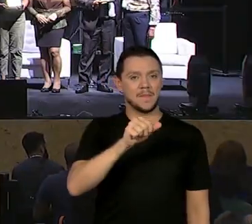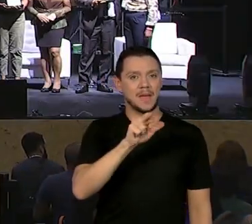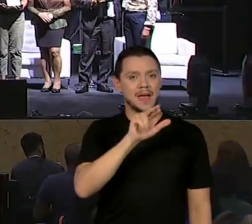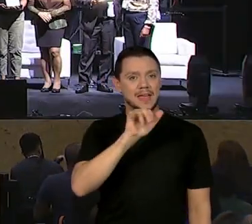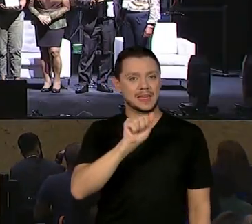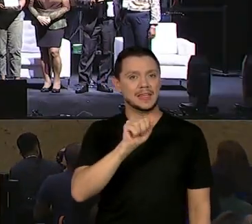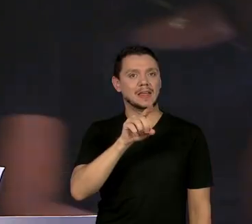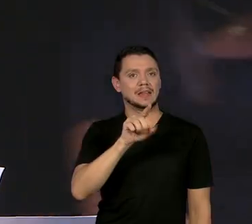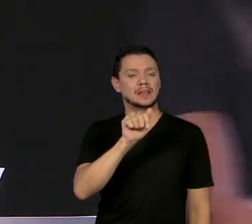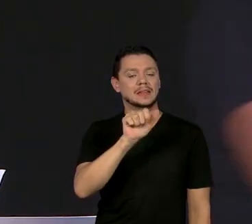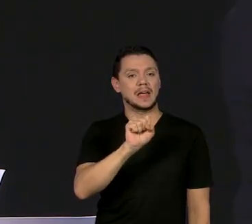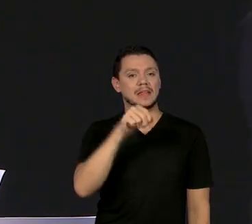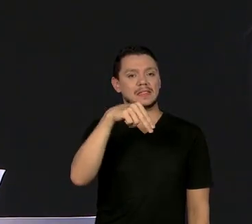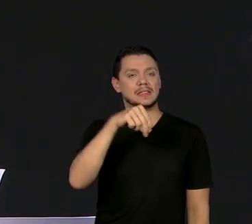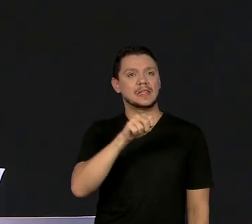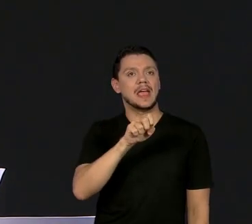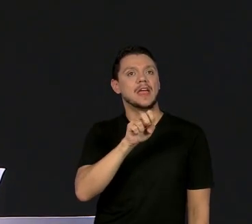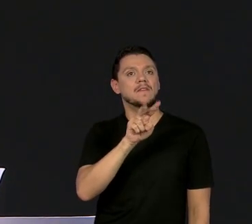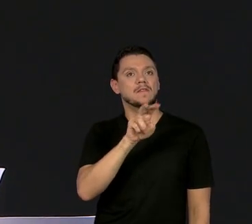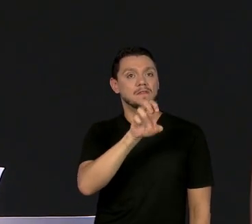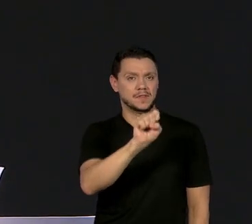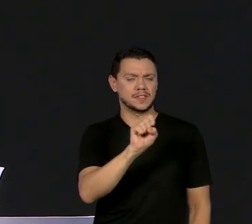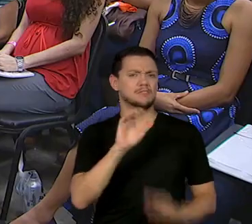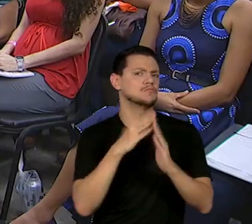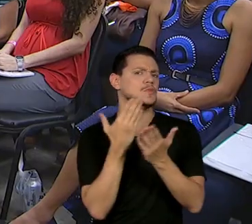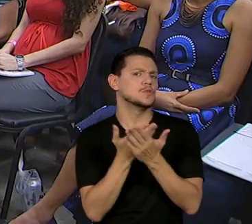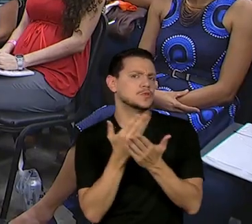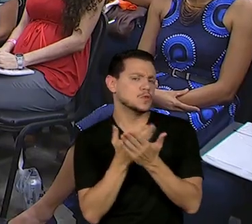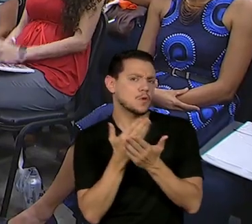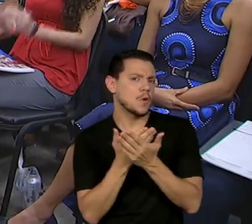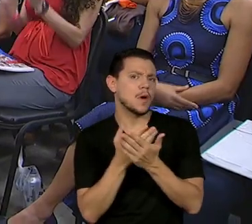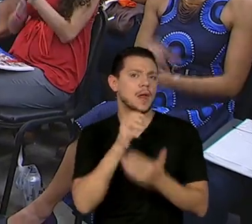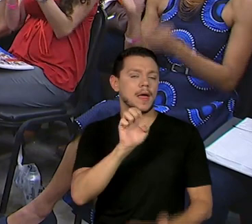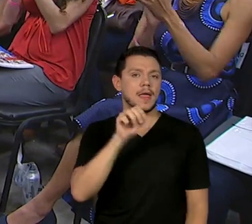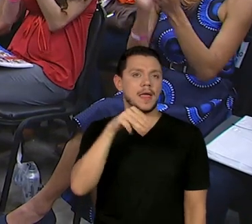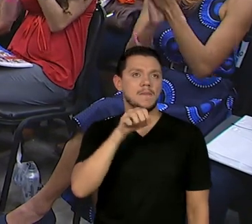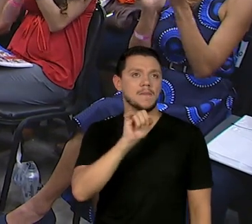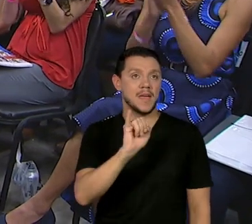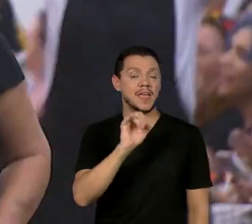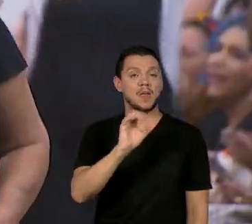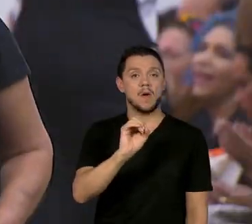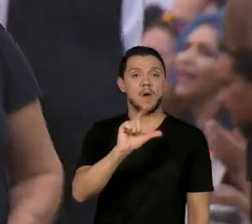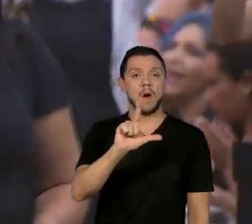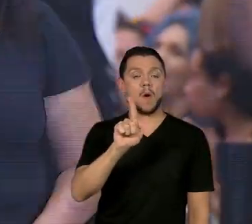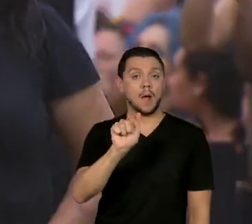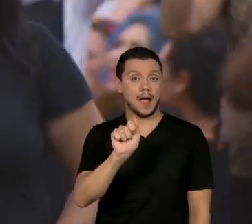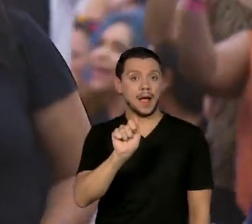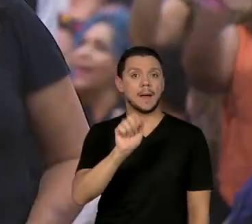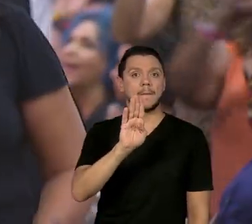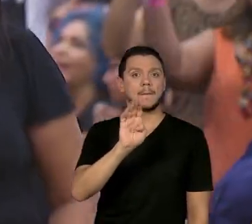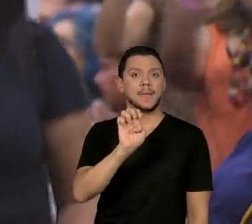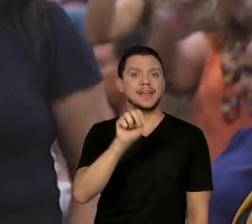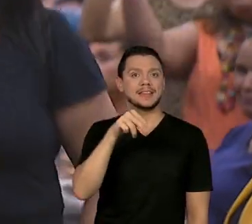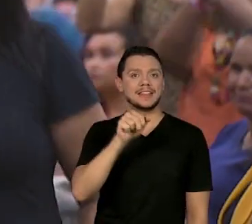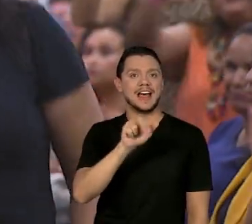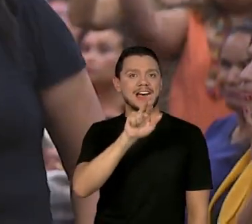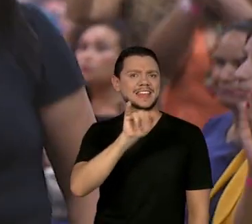Vitorino, indicada pela e-mail Olga Benário Prestes, da DRE Guayanazes. DRE Guayanazes,